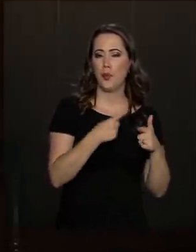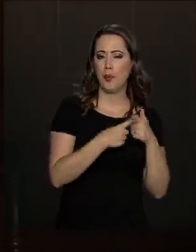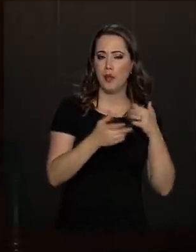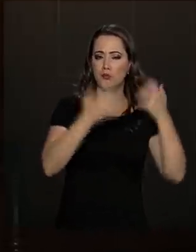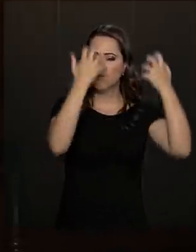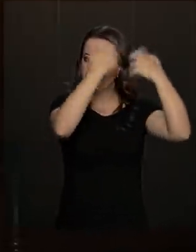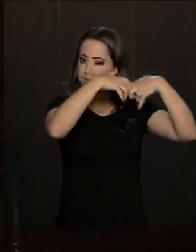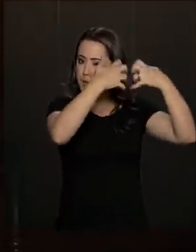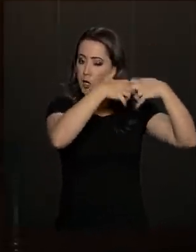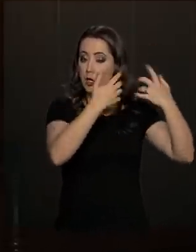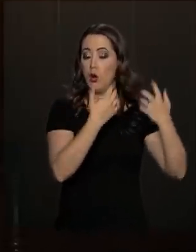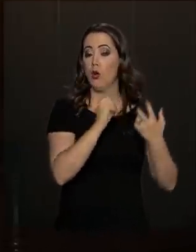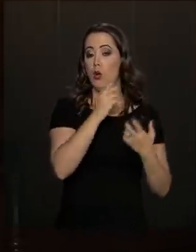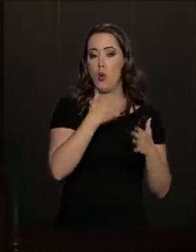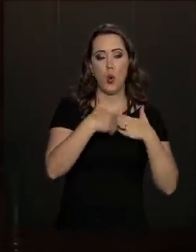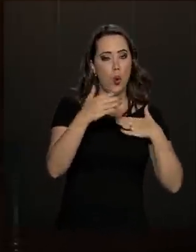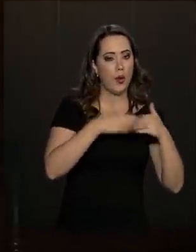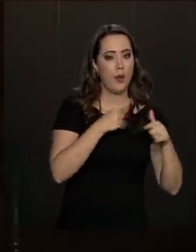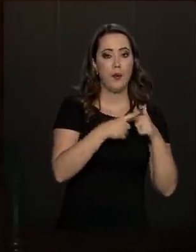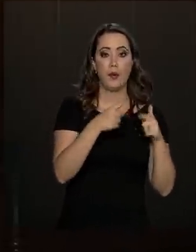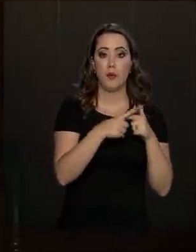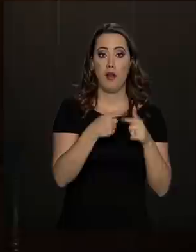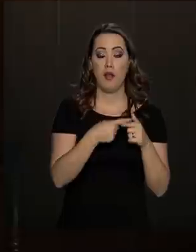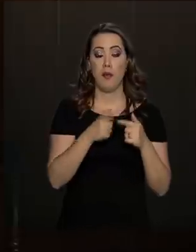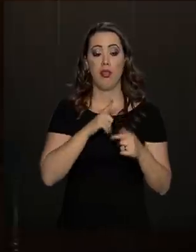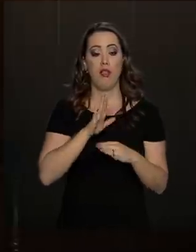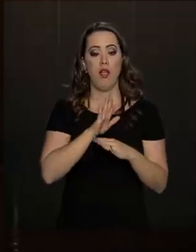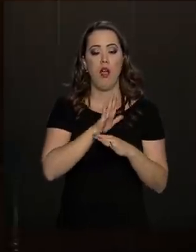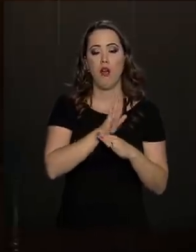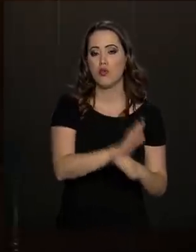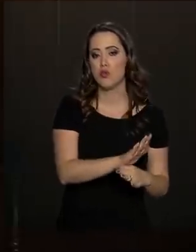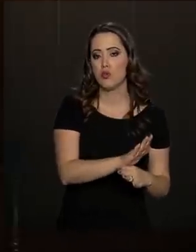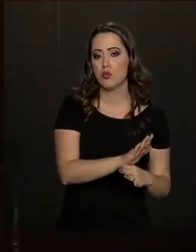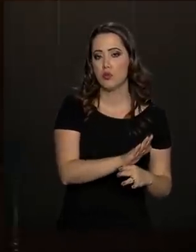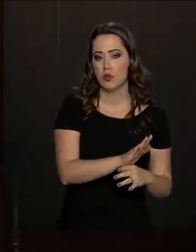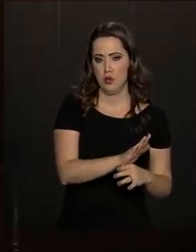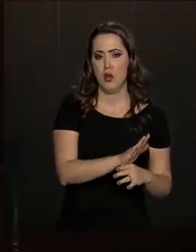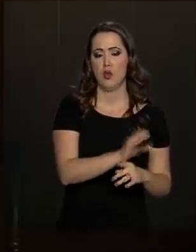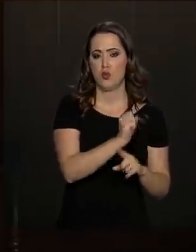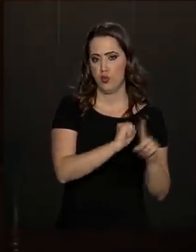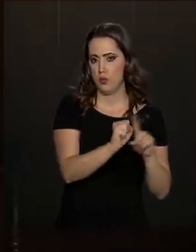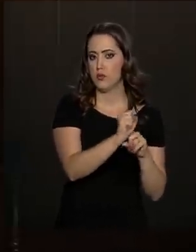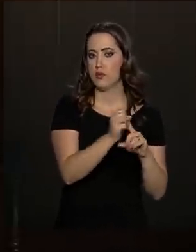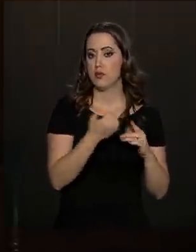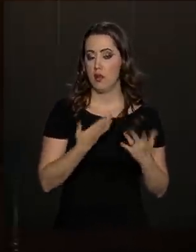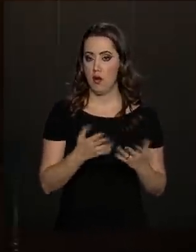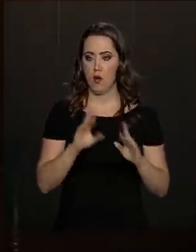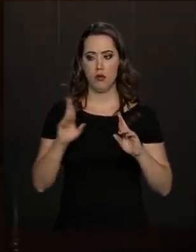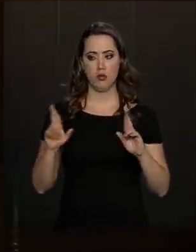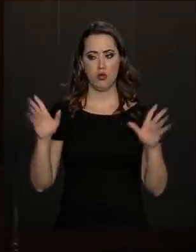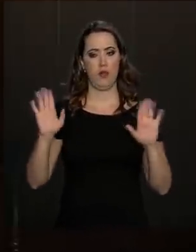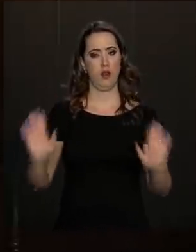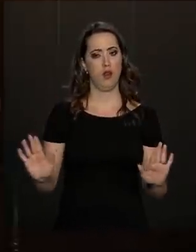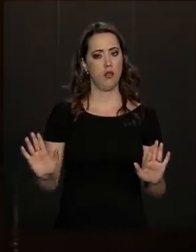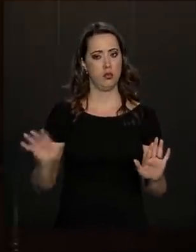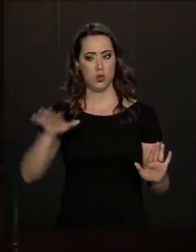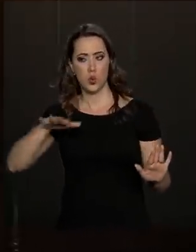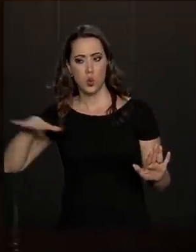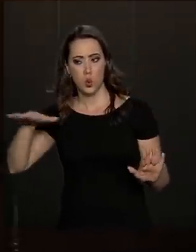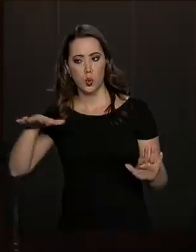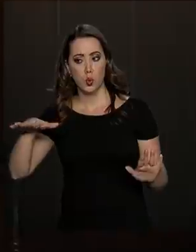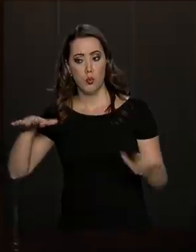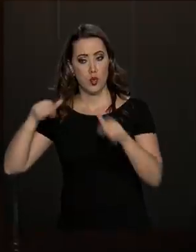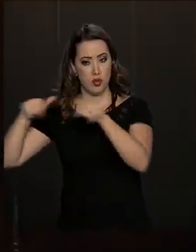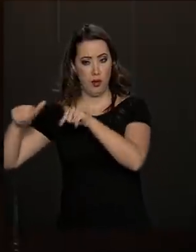qualquer problema receba a assistência social. São duas coisas diferentes.